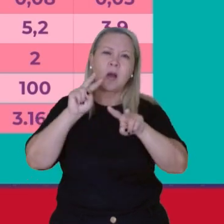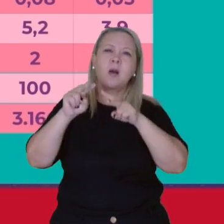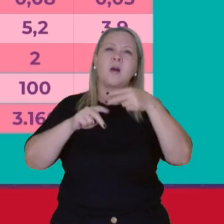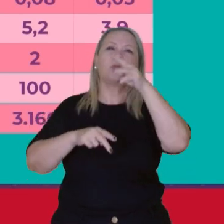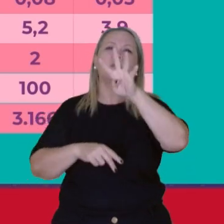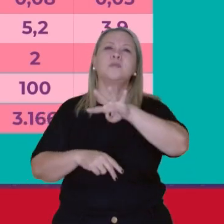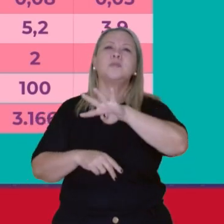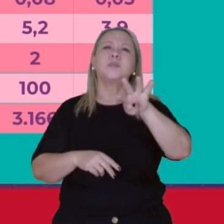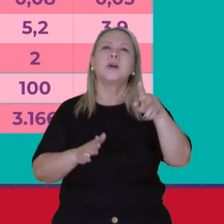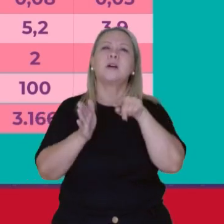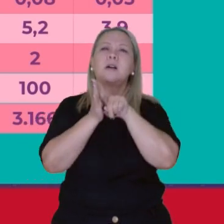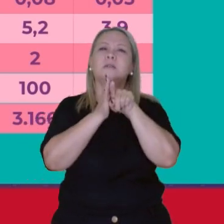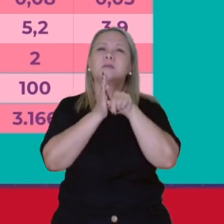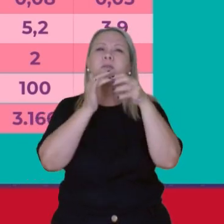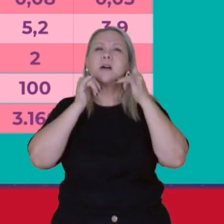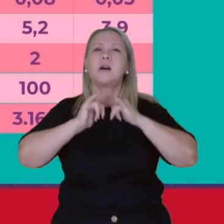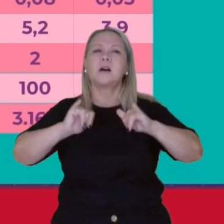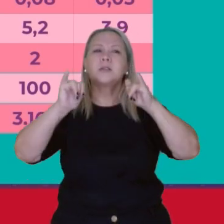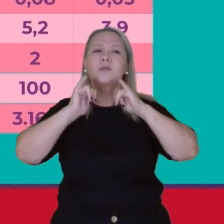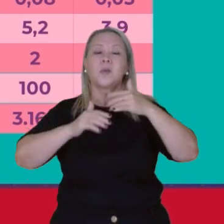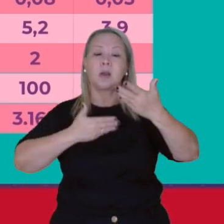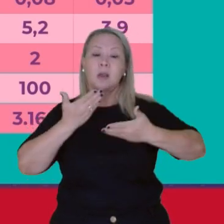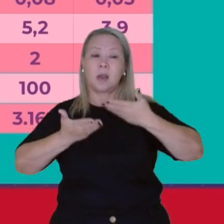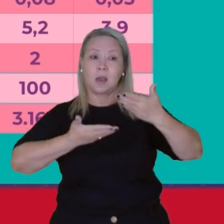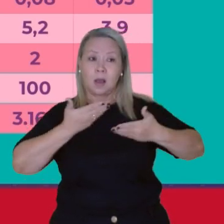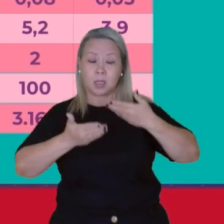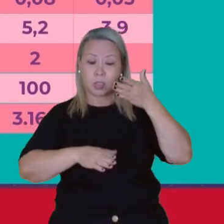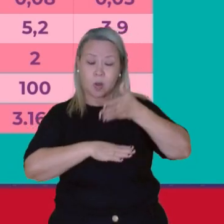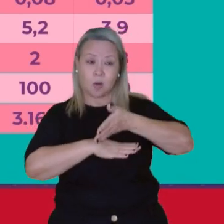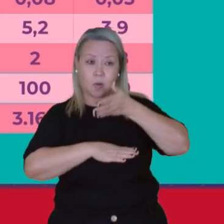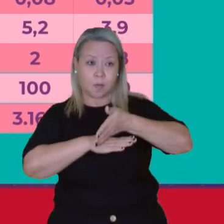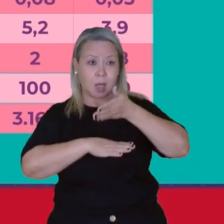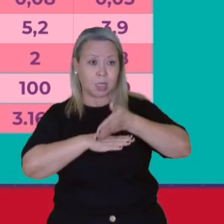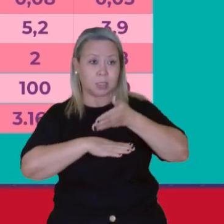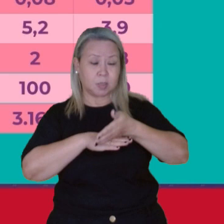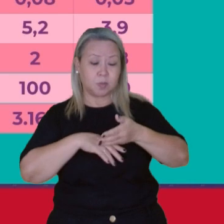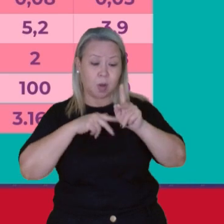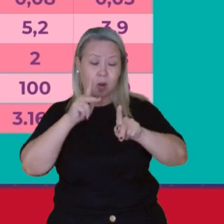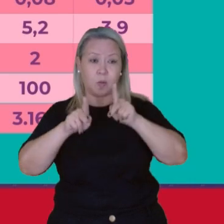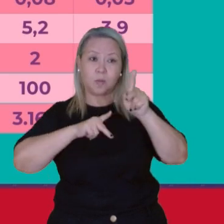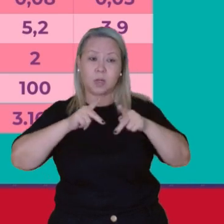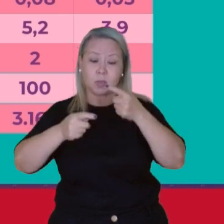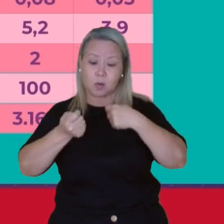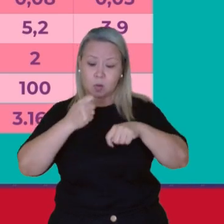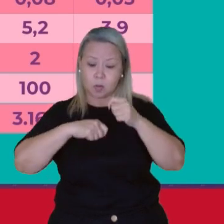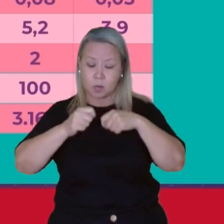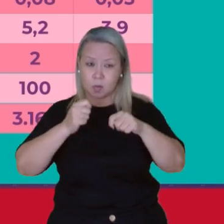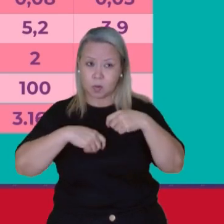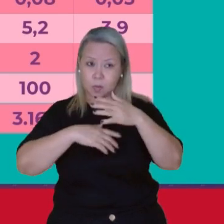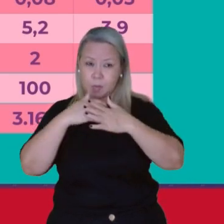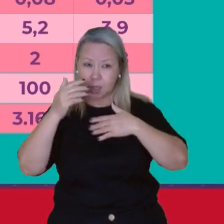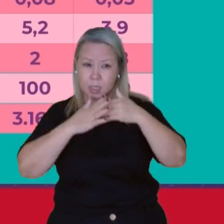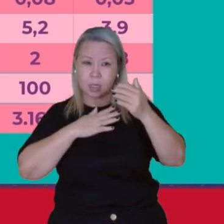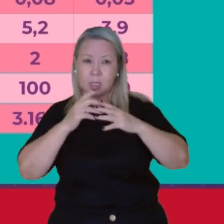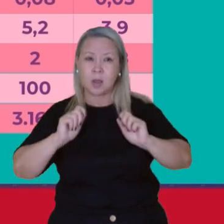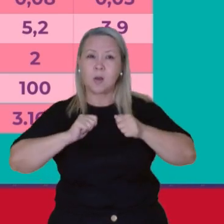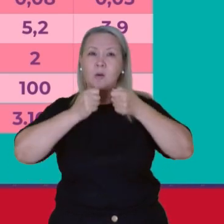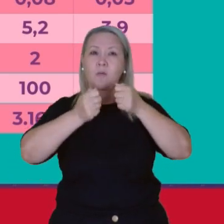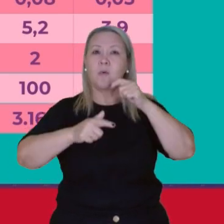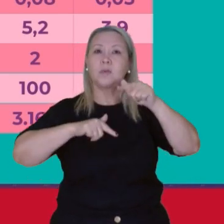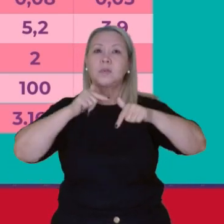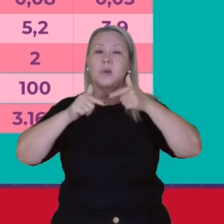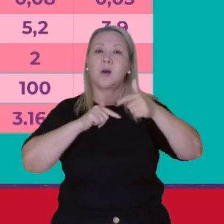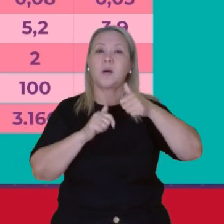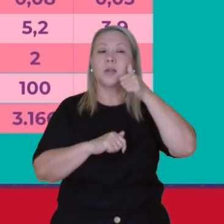Em relação à participação Na população economicamente ativa Na força de trabalho das